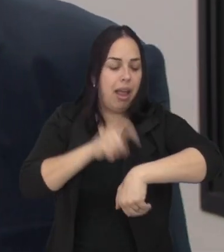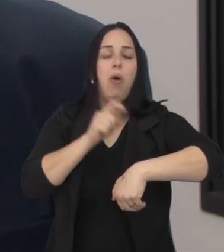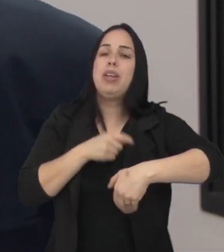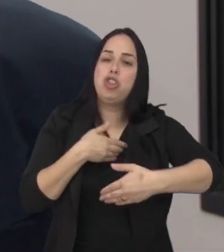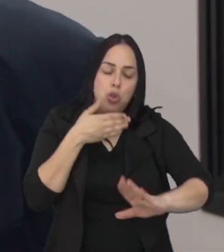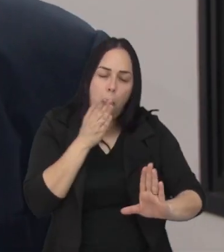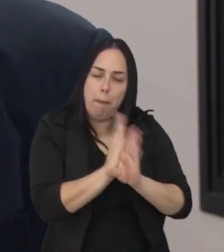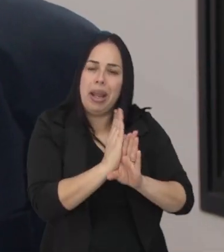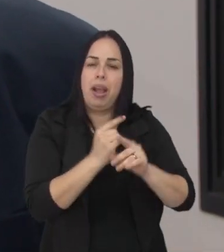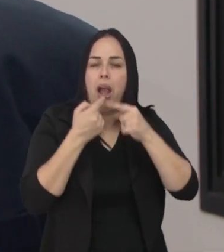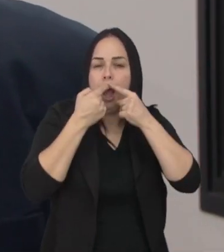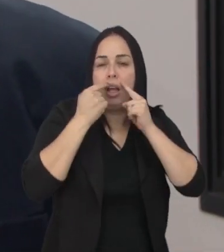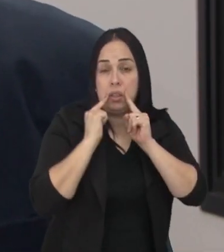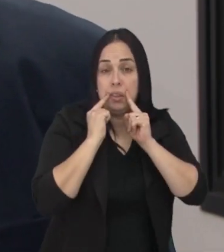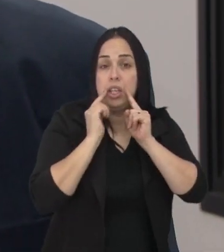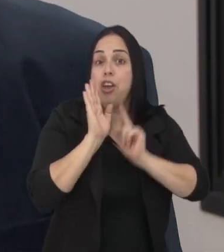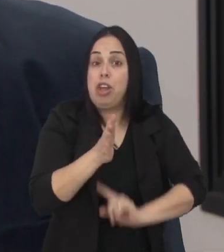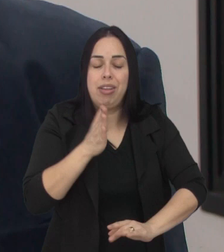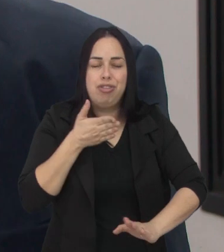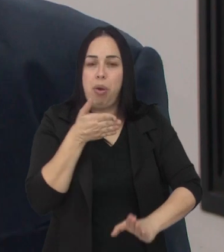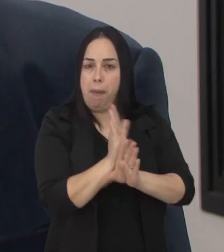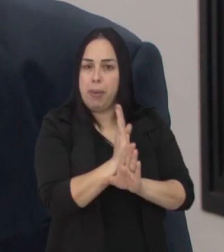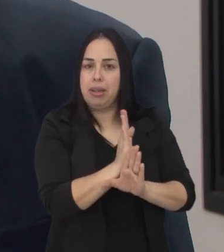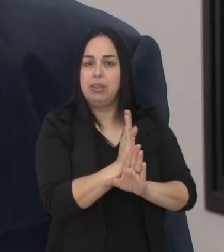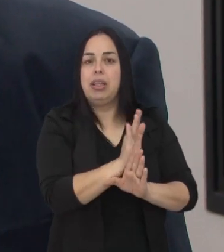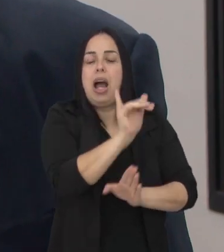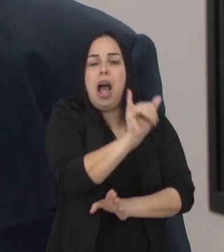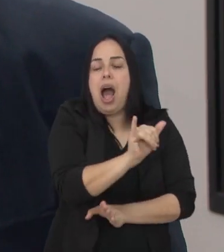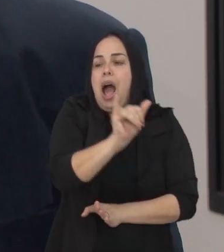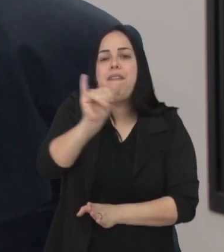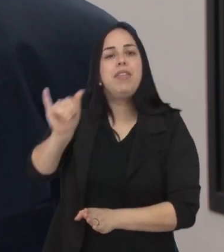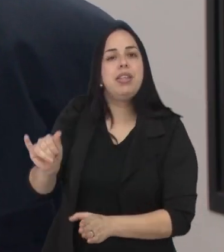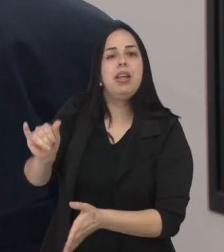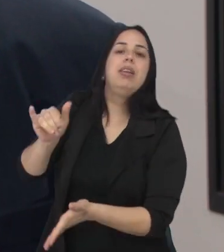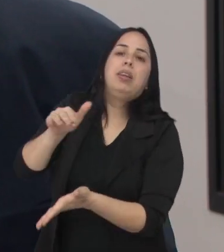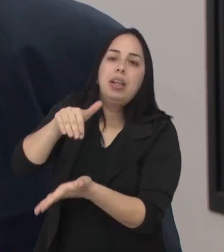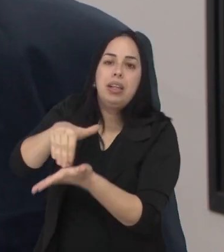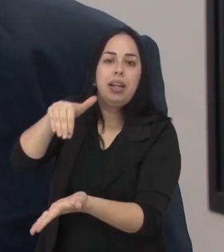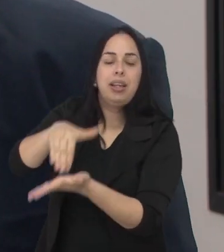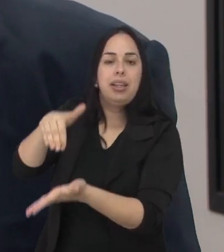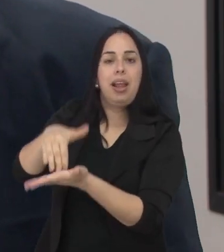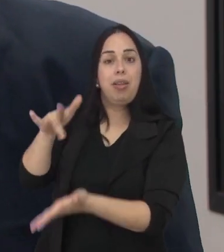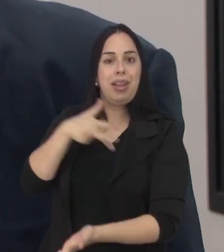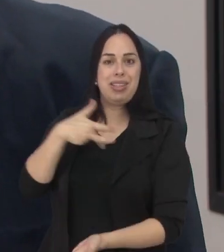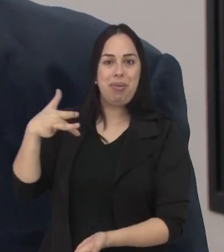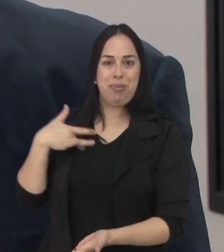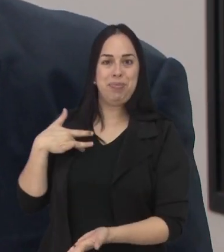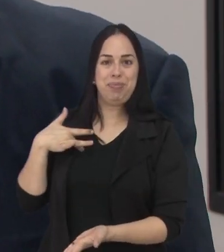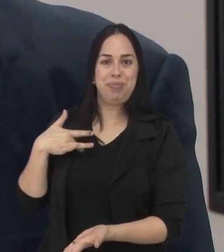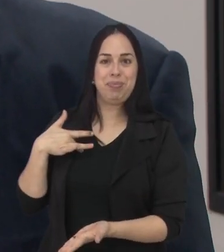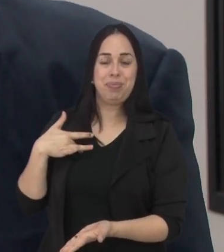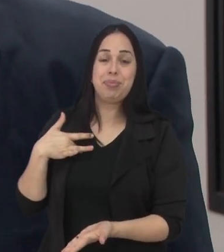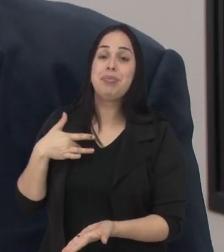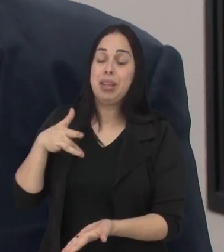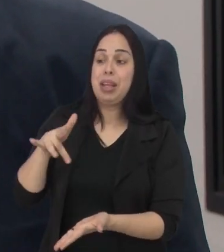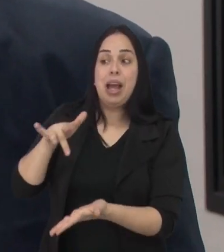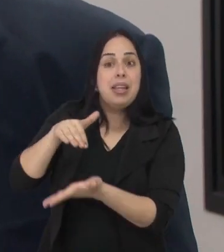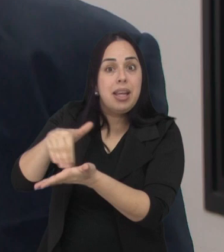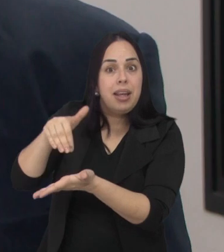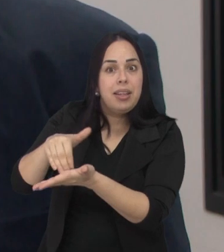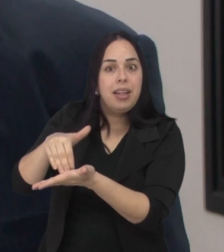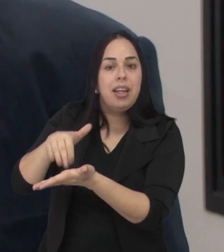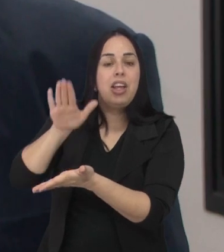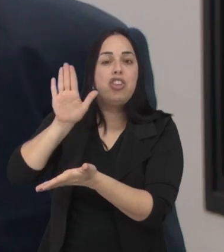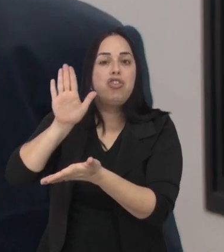realizado o parto, e identificado esse problema da lábio-palatina, que seja então notificado a Secretaria da Saúde.